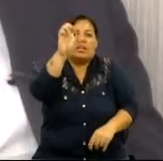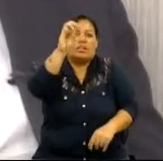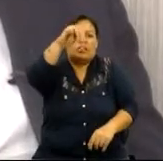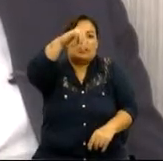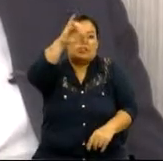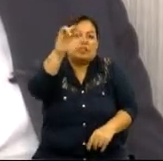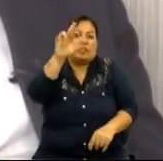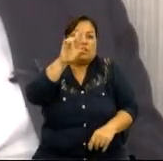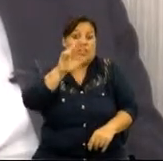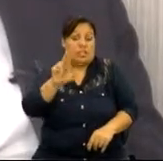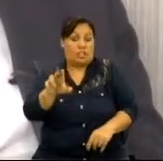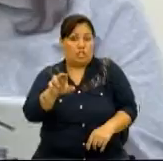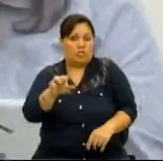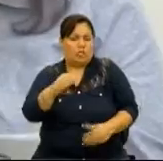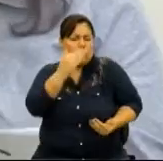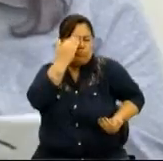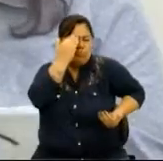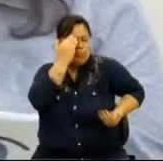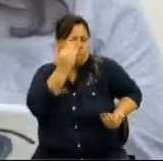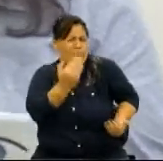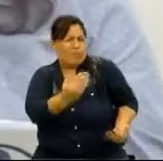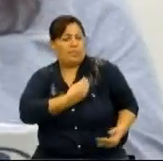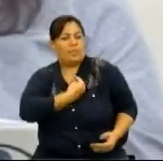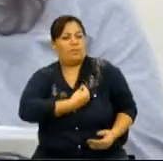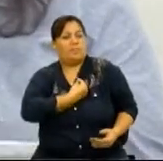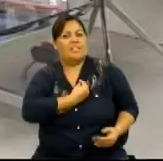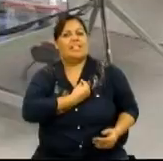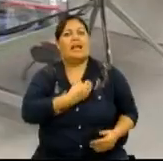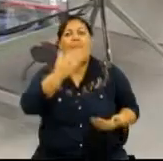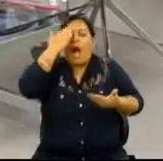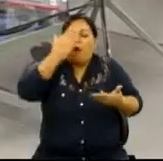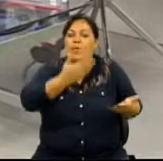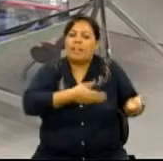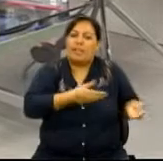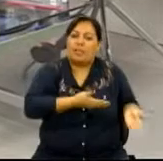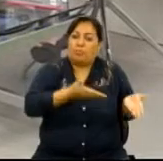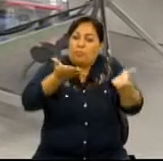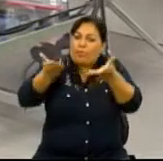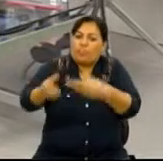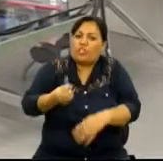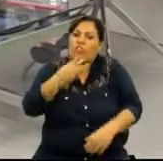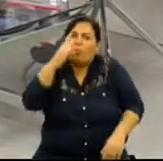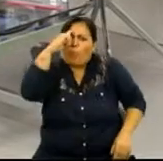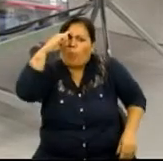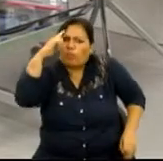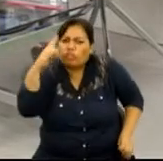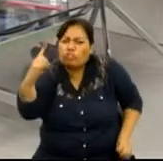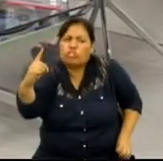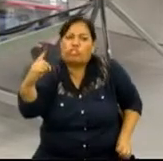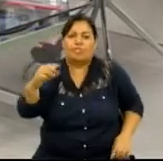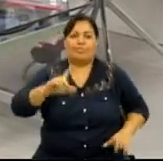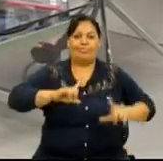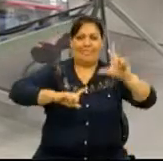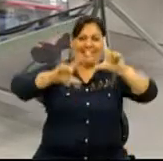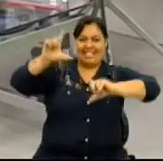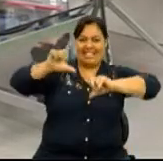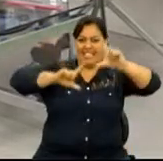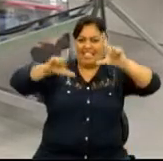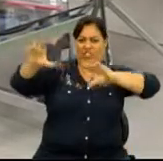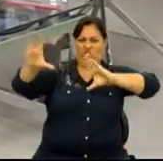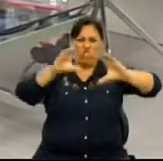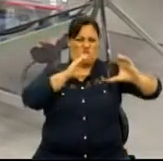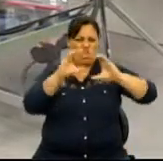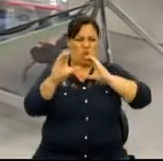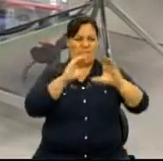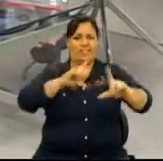Adermir Ramos da Silva Filho. Muito obrigada pela sua presença. Obrigado pelo convite, bom dia, muito legal estar aqui nessa TV